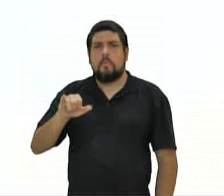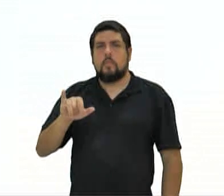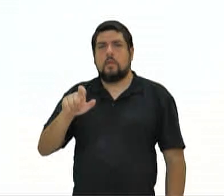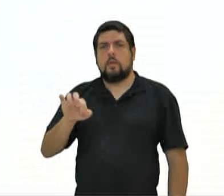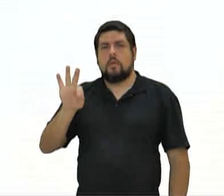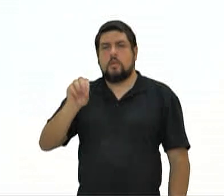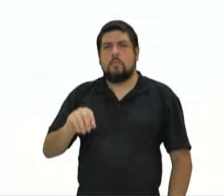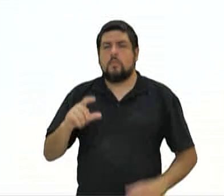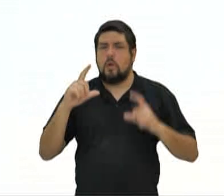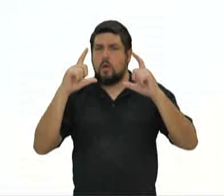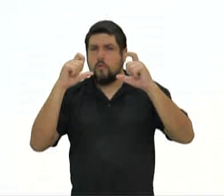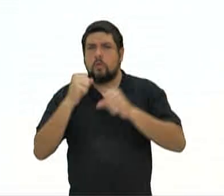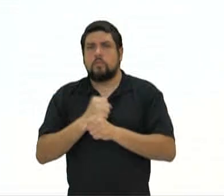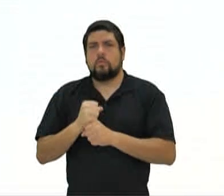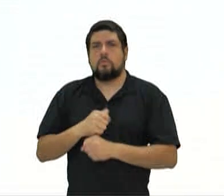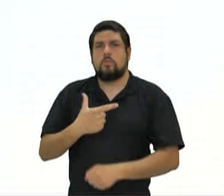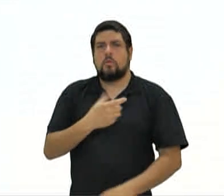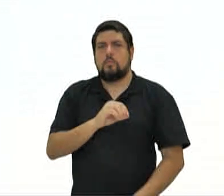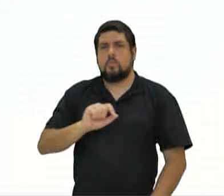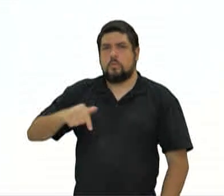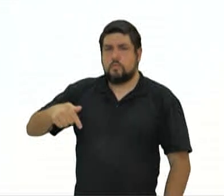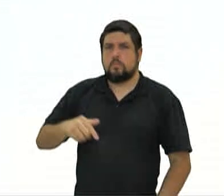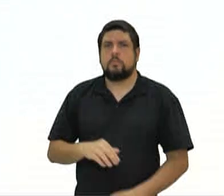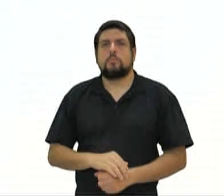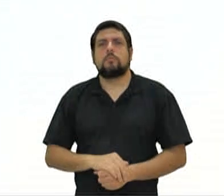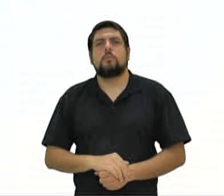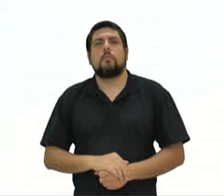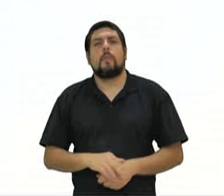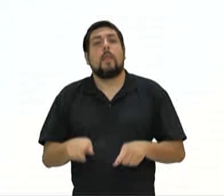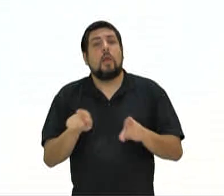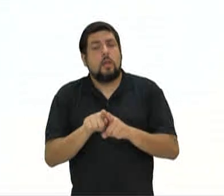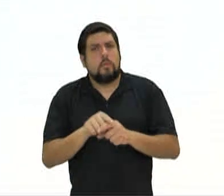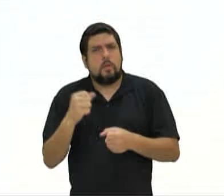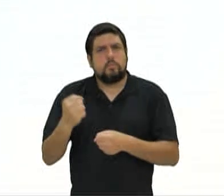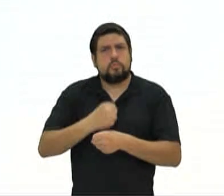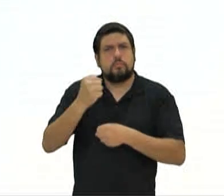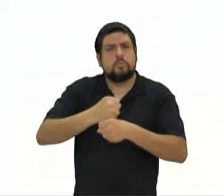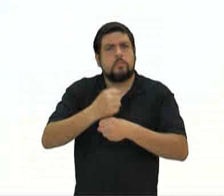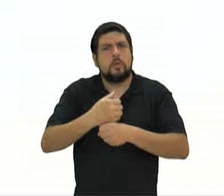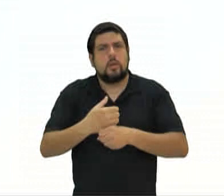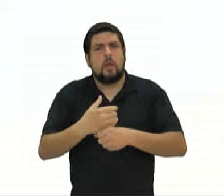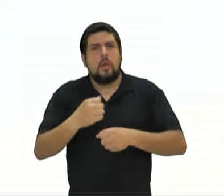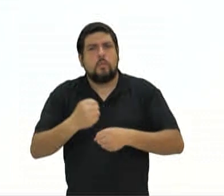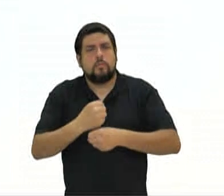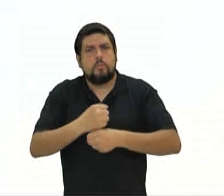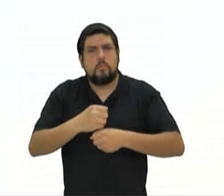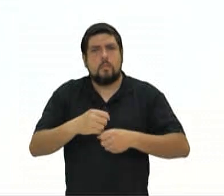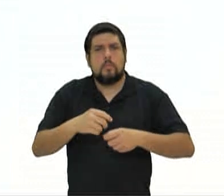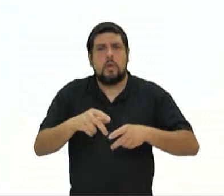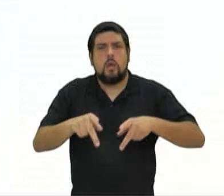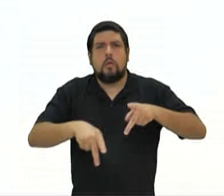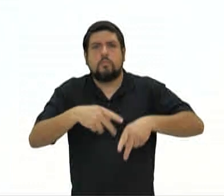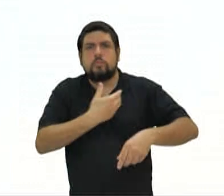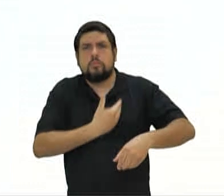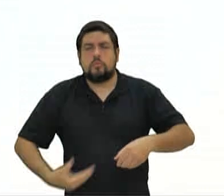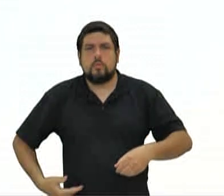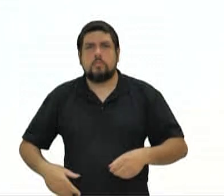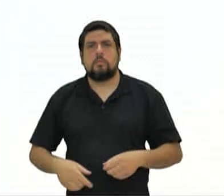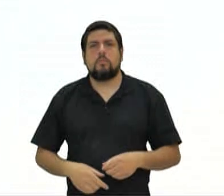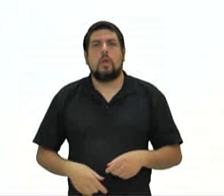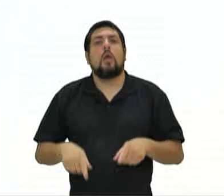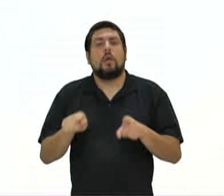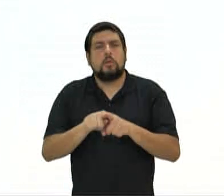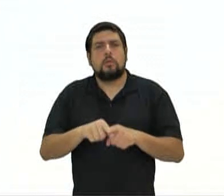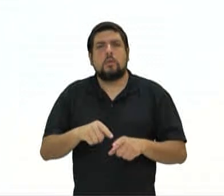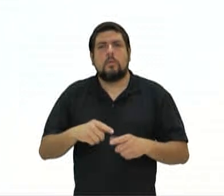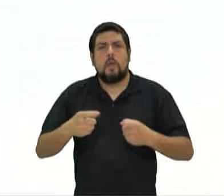de 2007. Você vê em edifícios públicos como o Sr. Robert comentou. Na medicina existe o famoso juramento de Hipócrates. Hipócrates